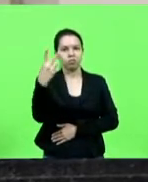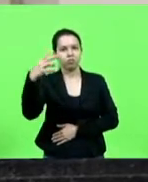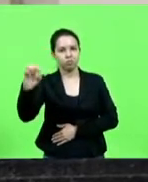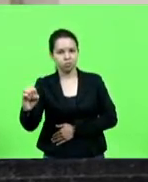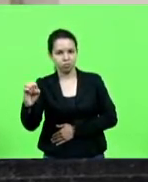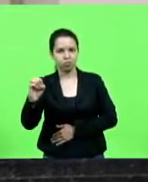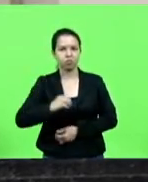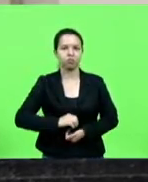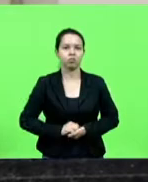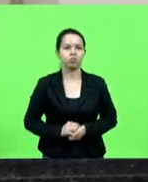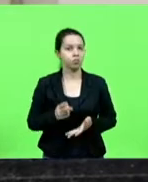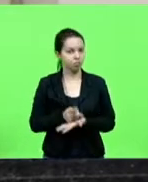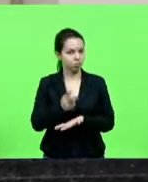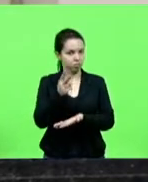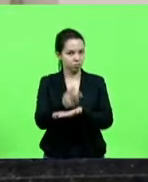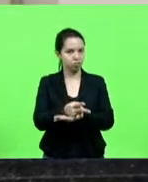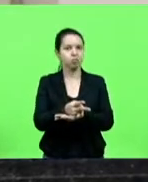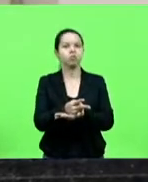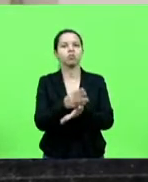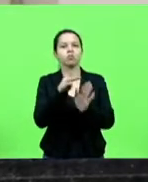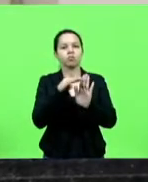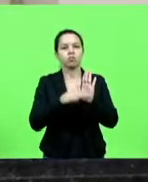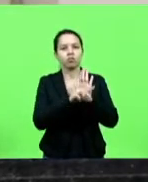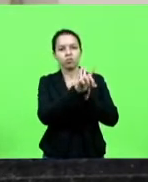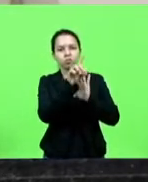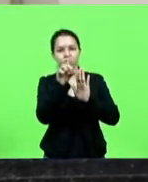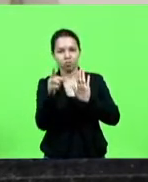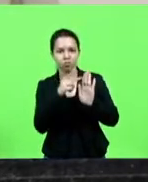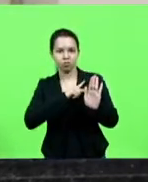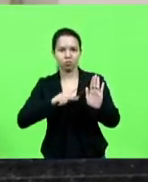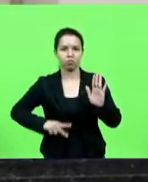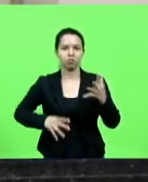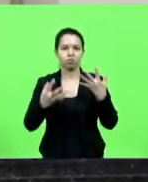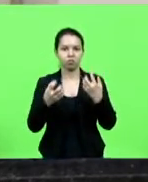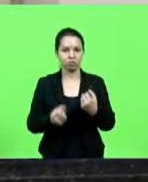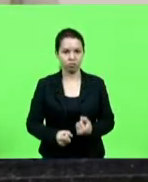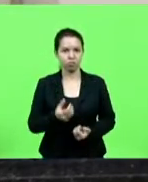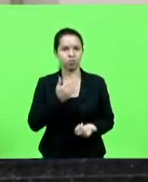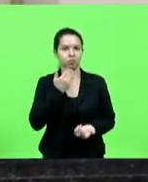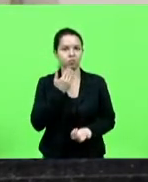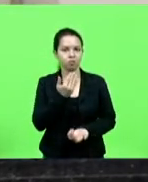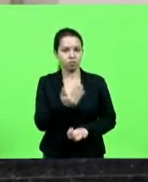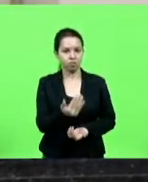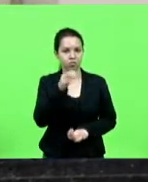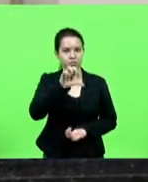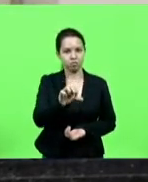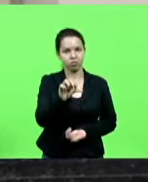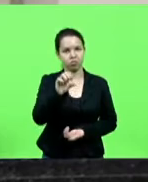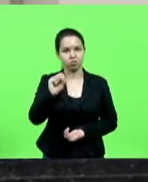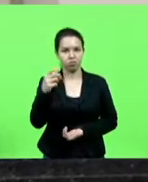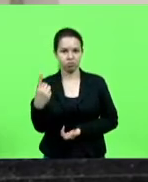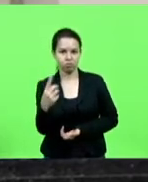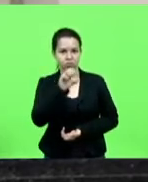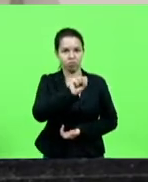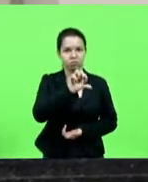continuidade à ordem do dia, senhor presidente deferiu os requerimentos 981, 982,